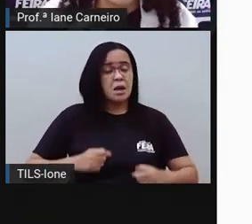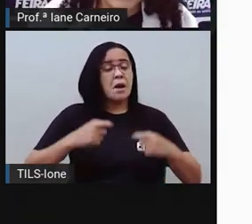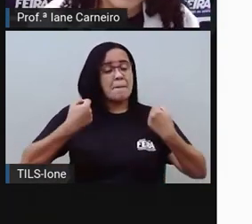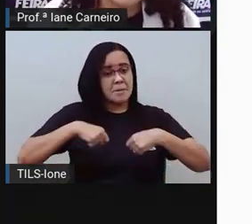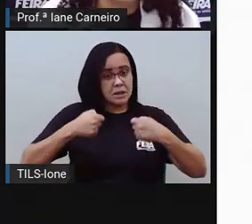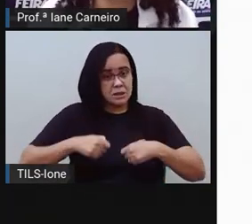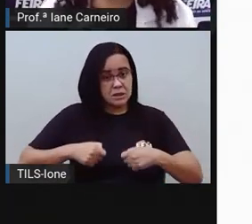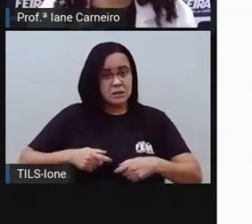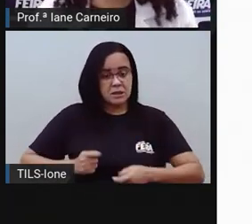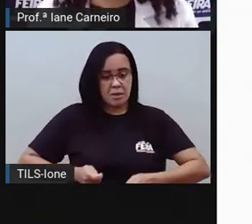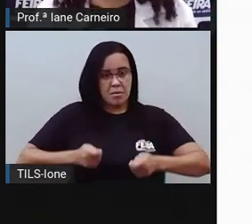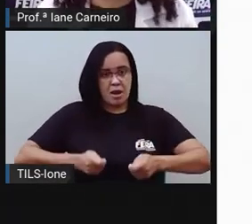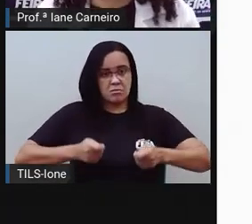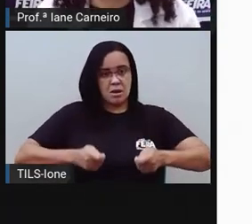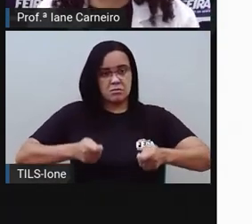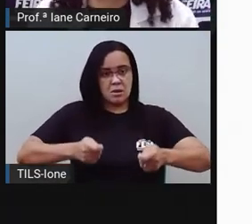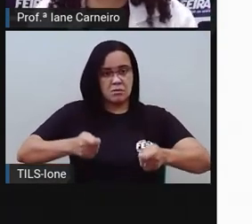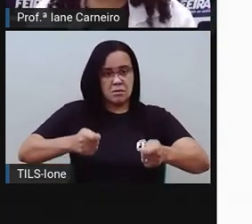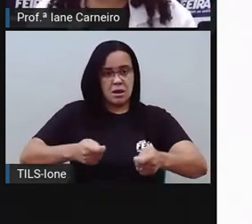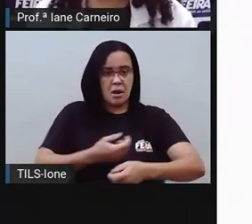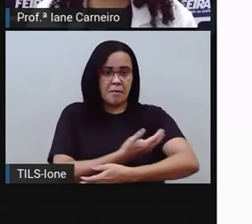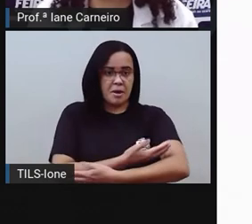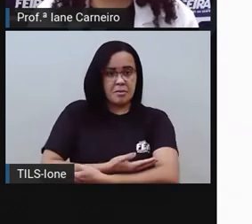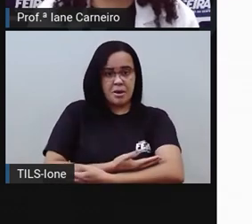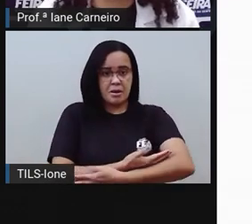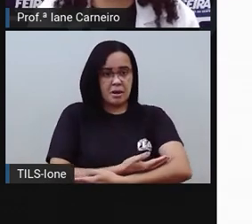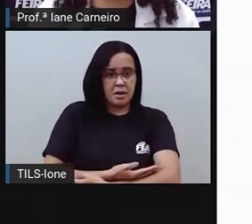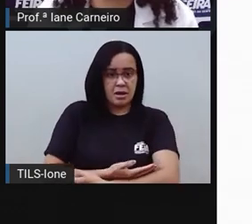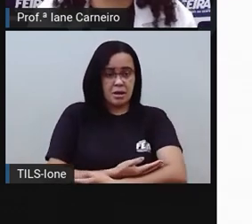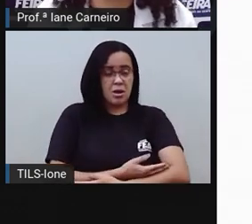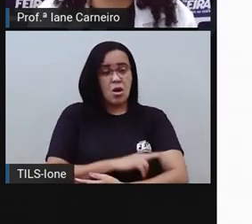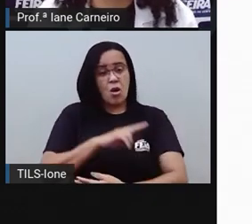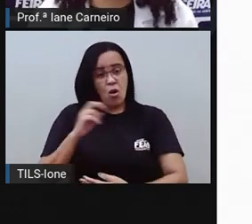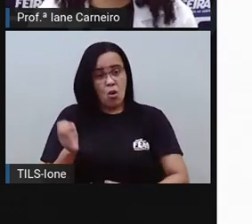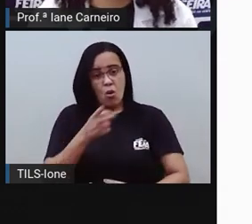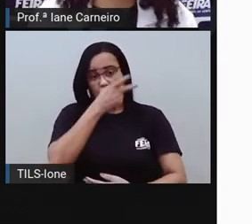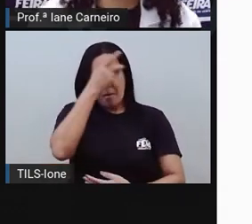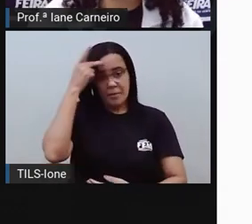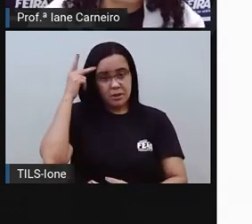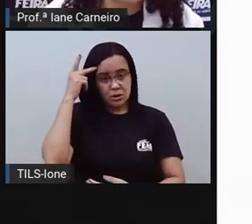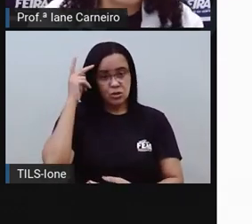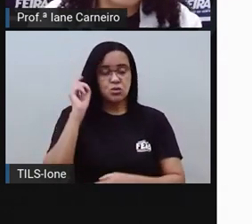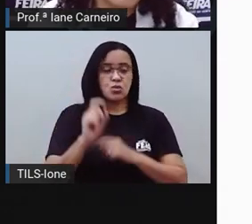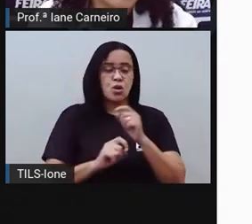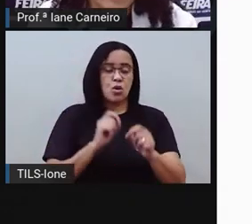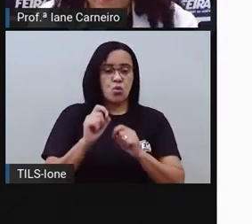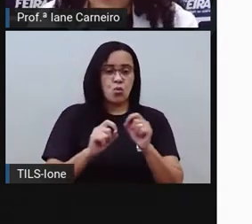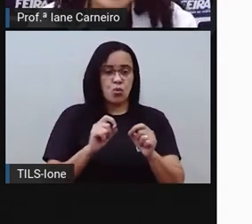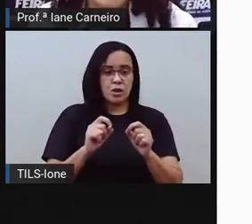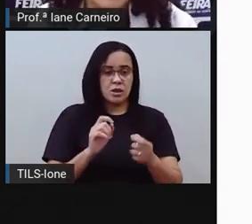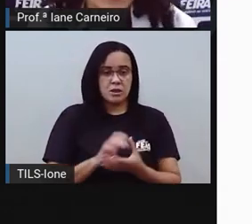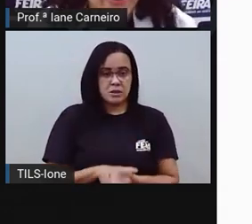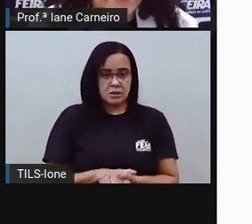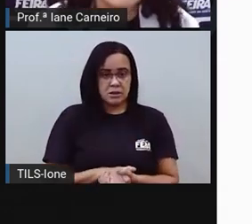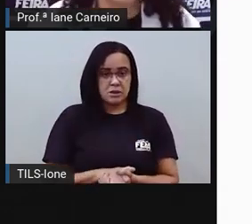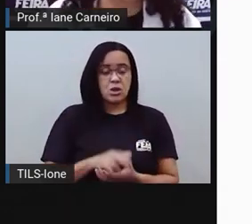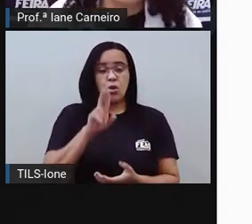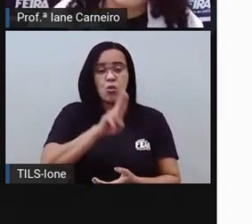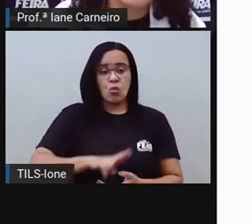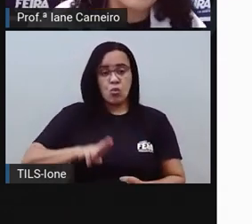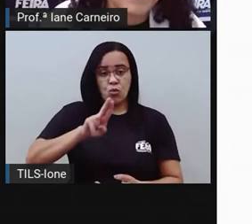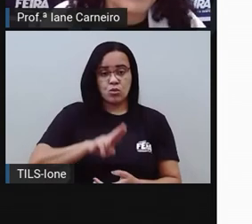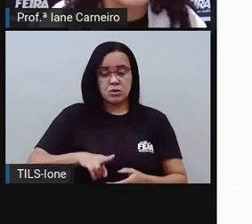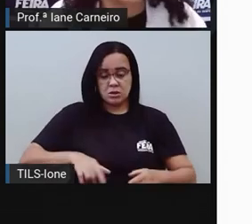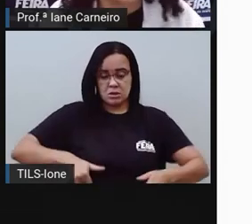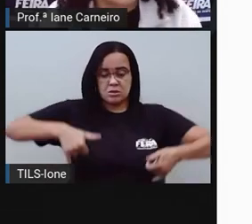bebê, né? Uma pessoa que está usando moletas, ela